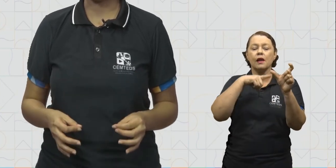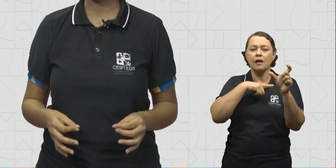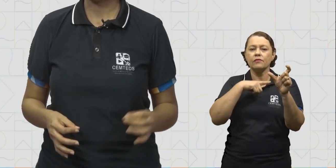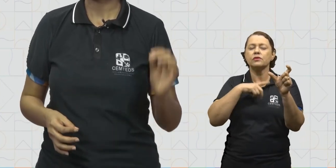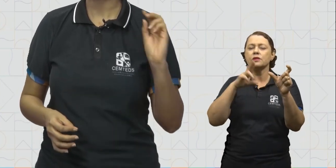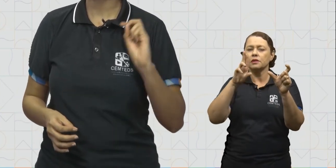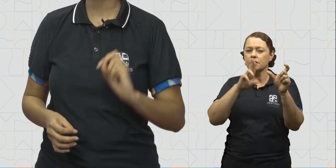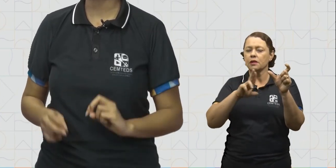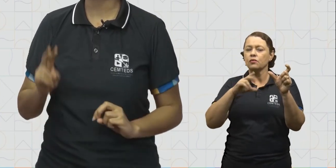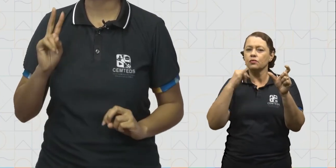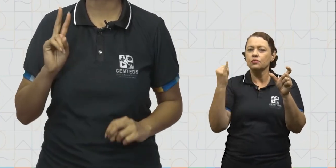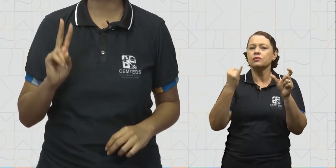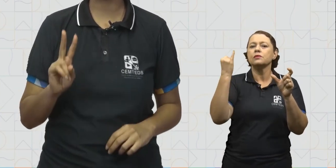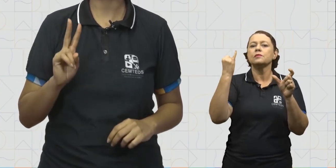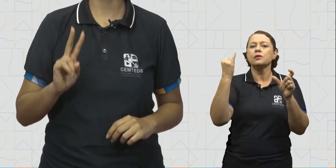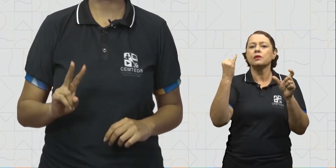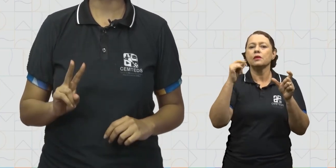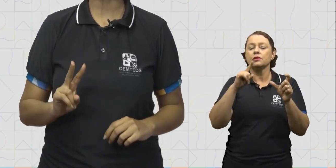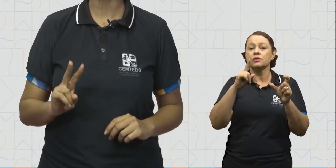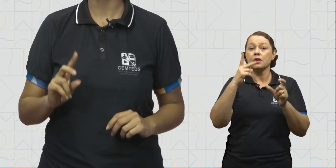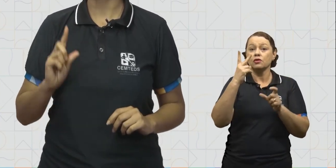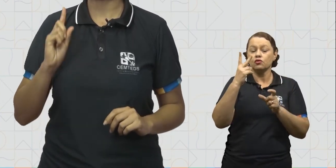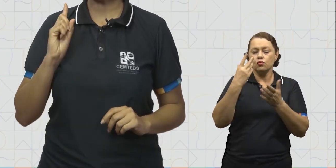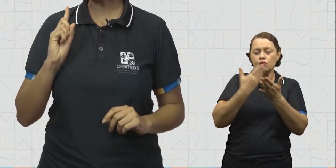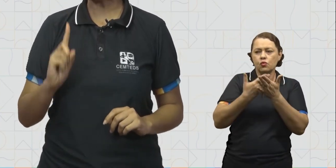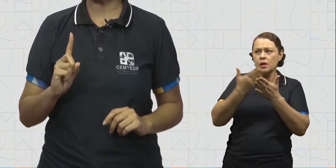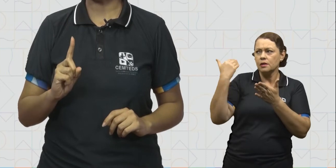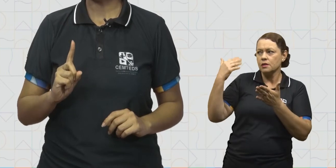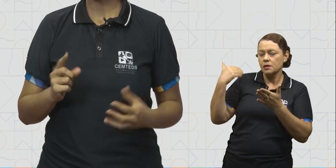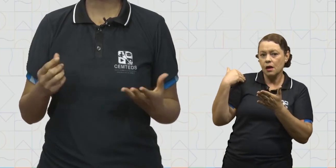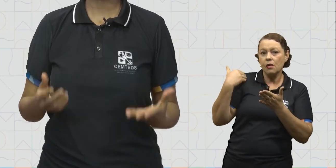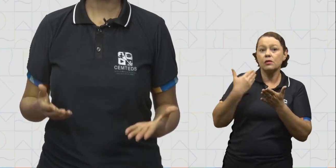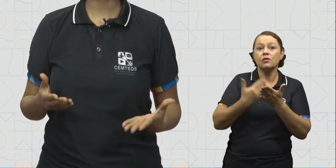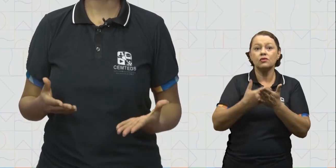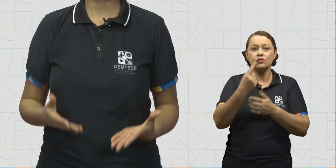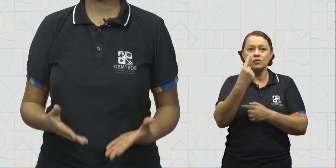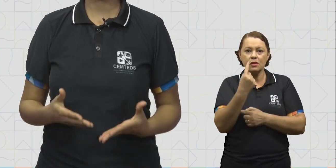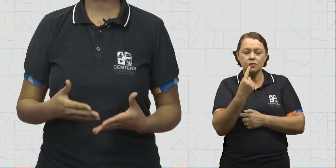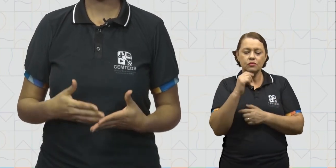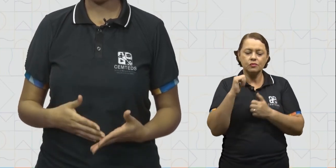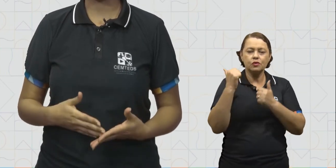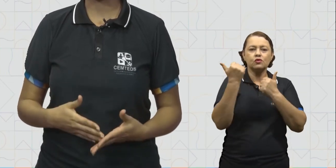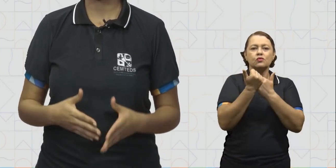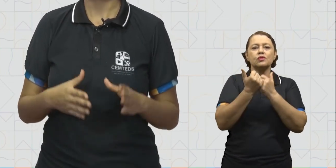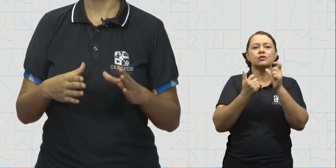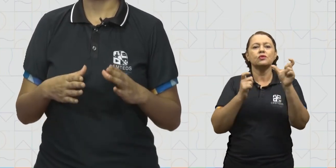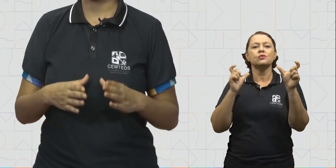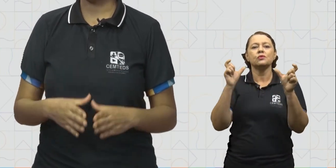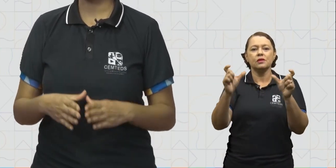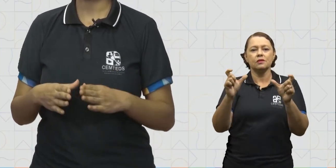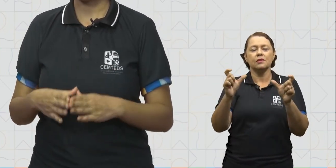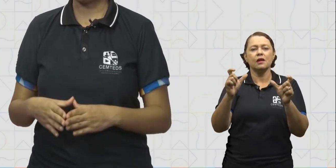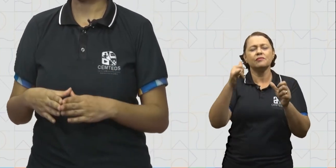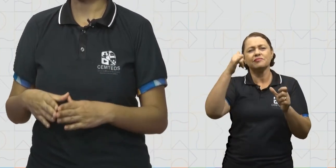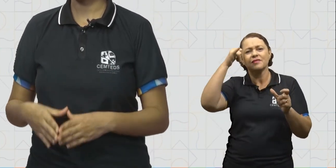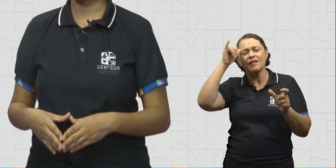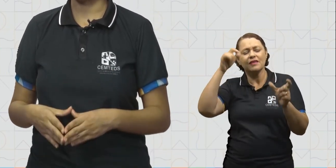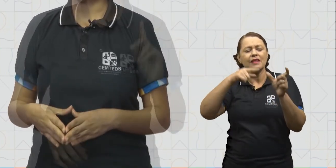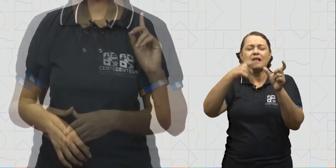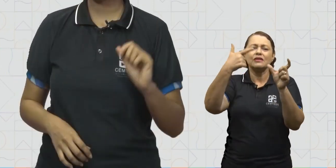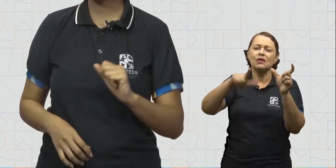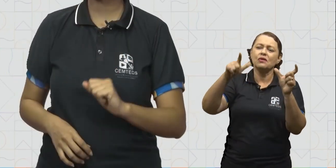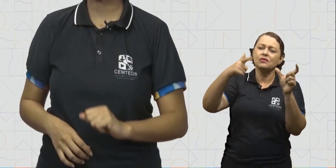funções. E nas últimas duas aulas, estudamos uma. Substituir as palavras, evitando a